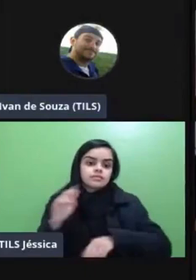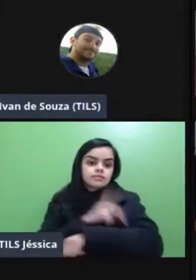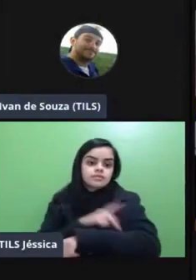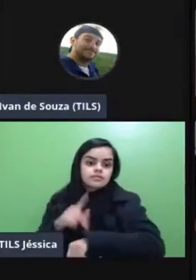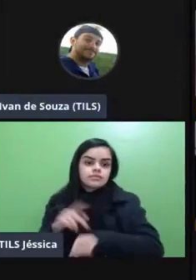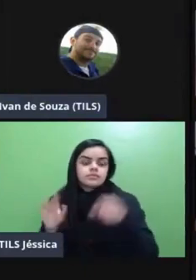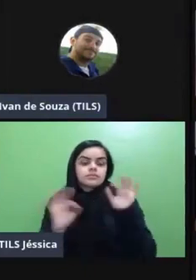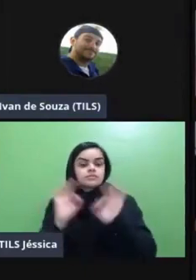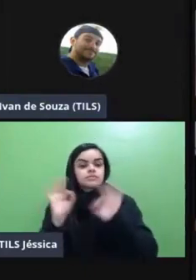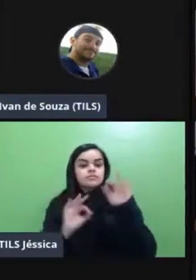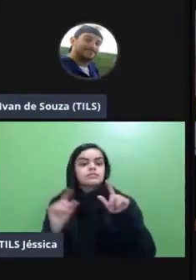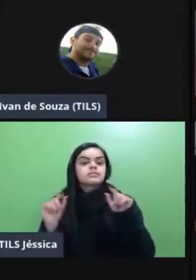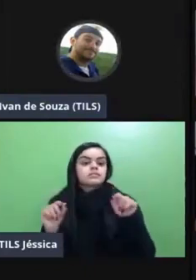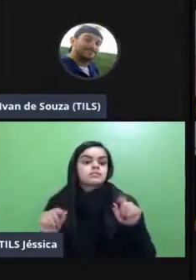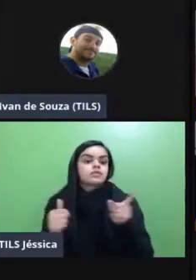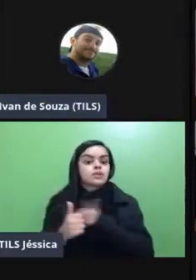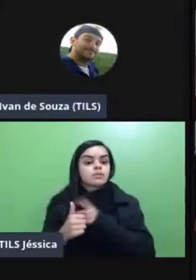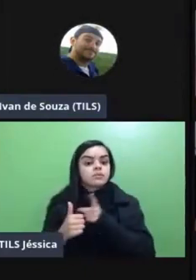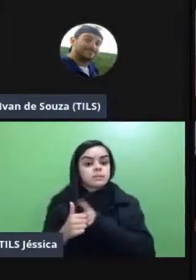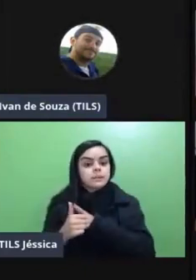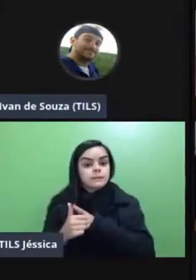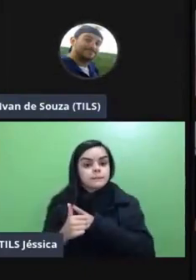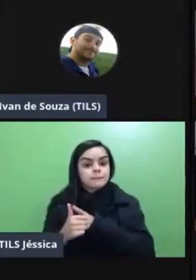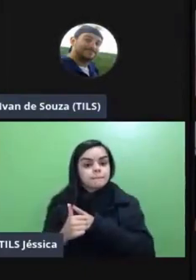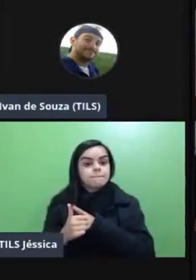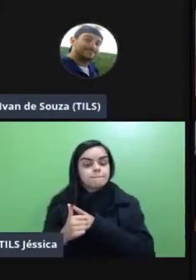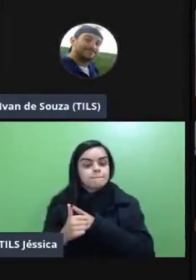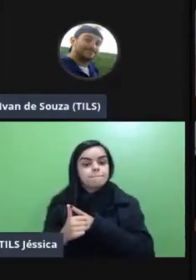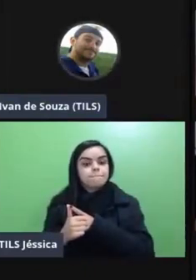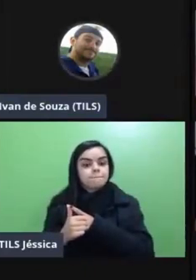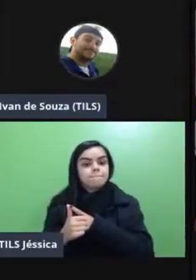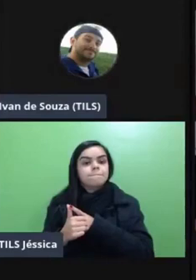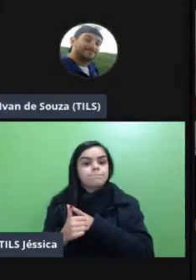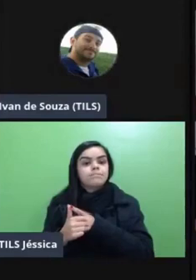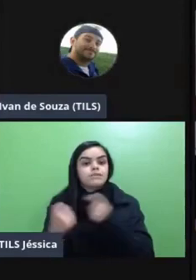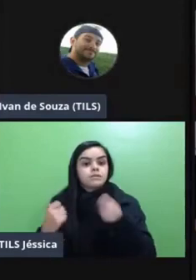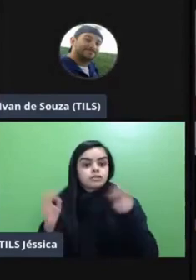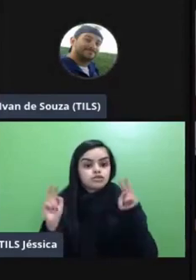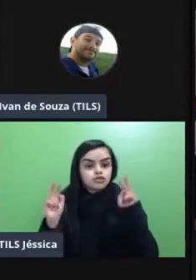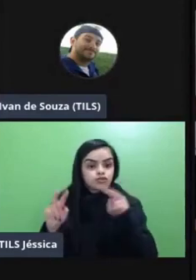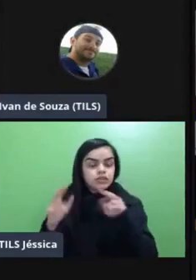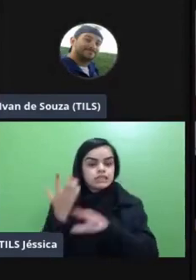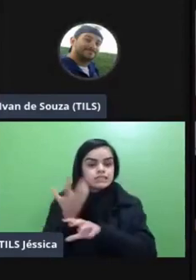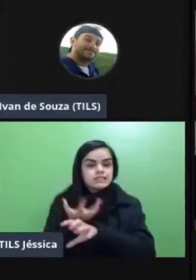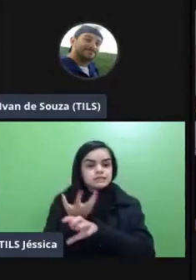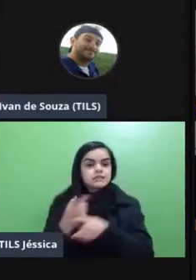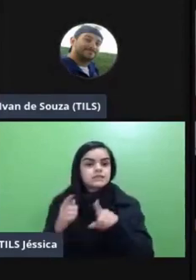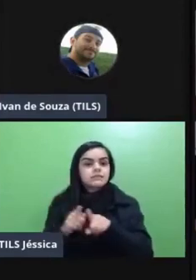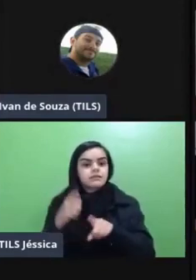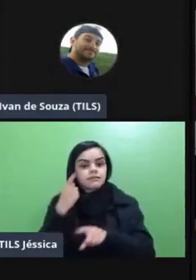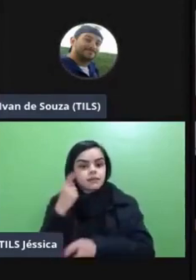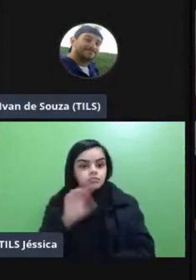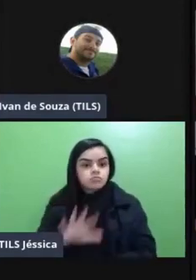planejamento é ali o primeiro ponto né então eu acho que eu primeiro preciso olhar para essa disciplina e fazer um desenho dessa